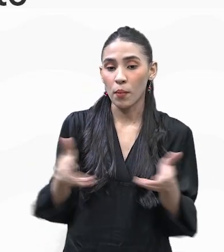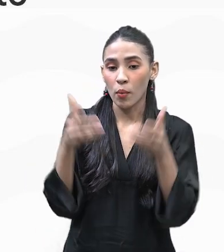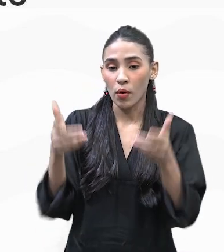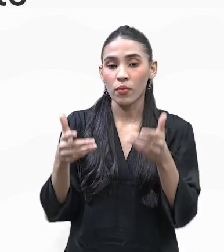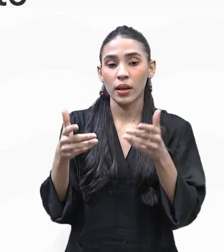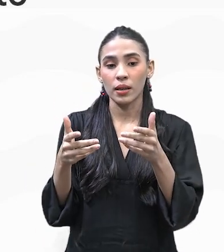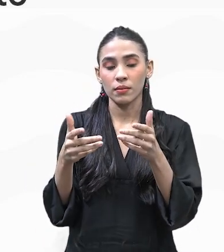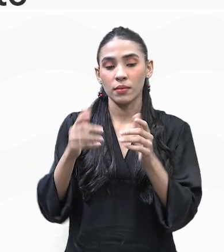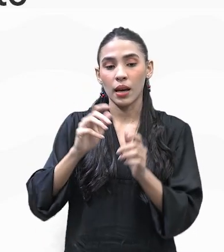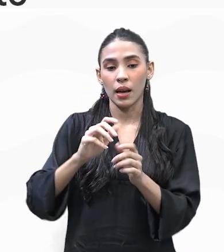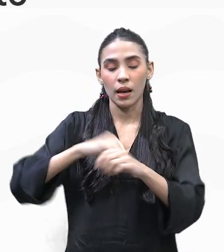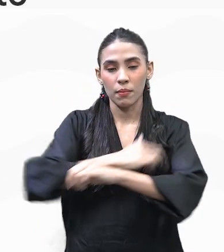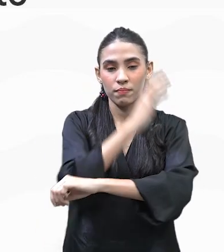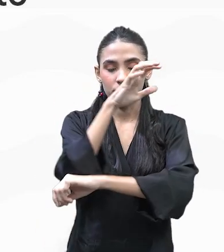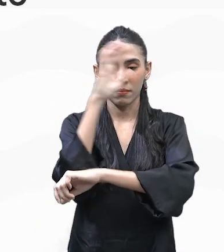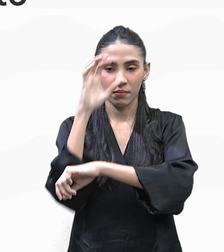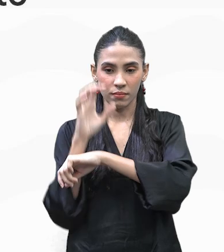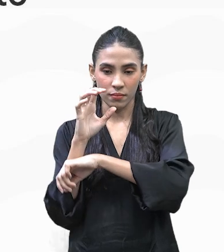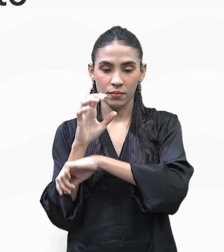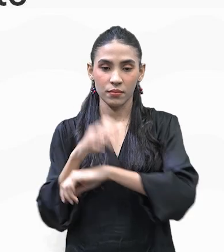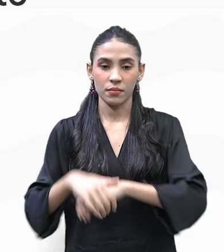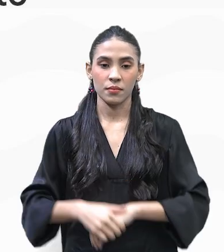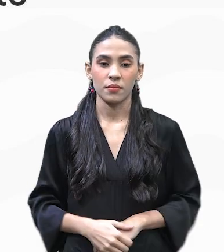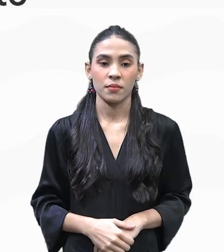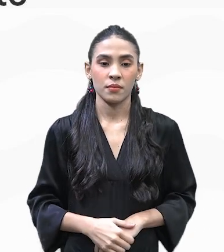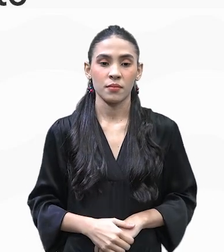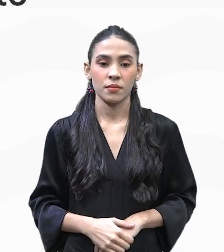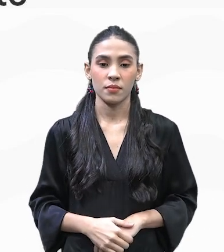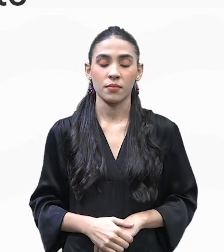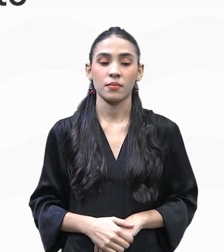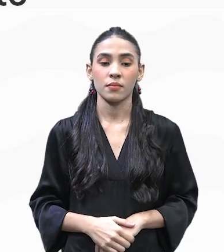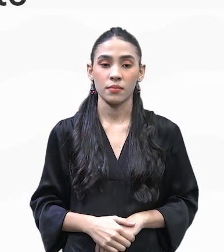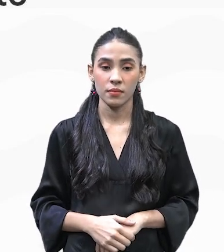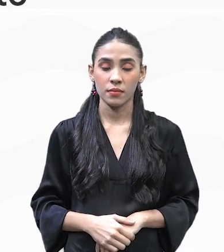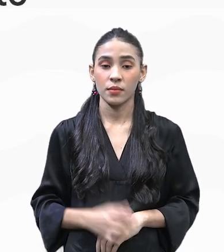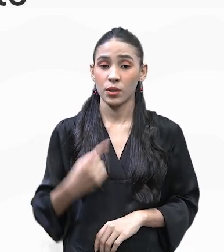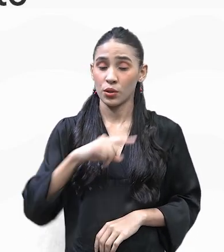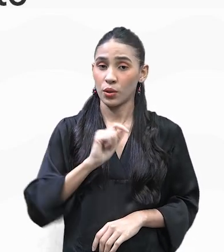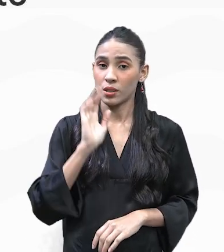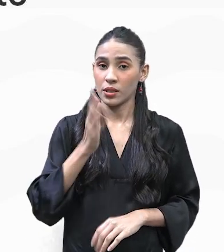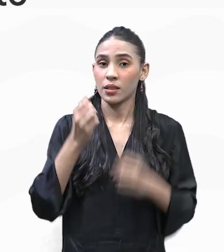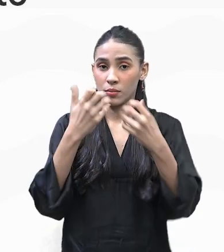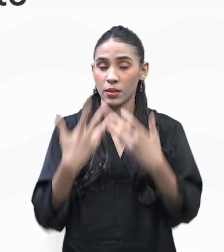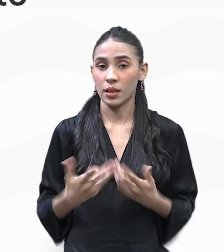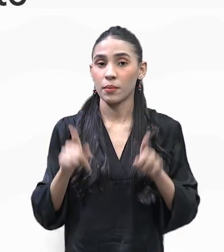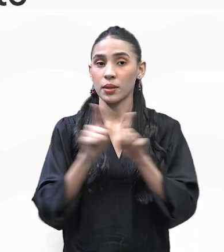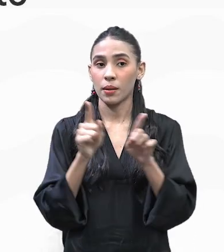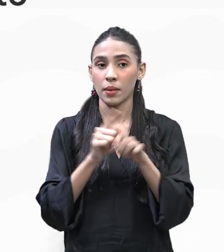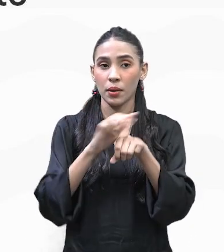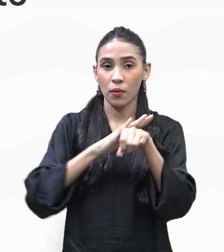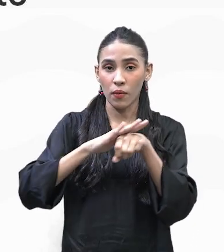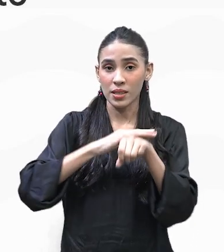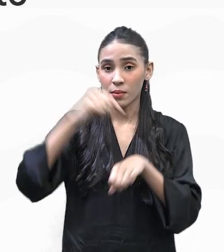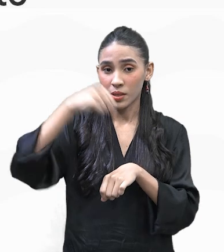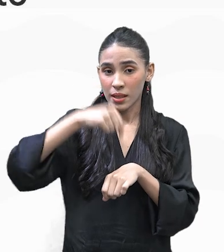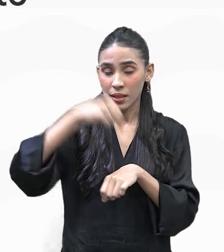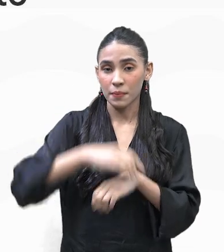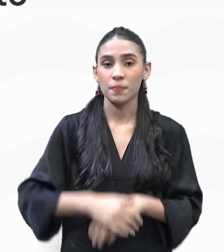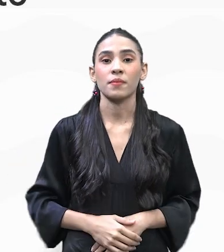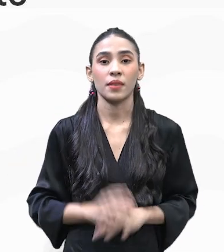promover a regeneração do ecossistema. Algo que nós já falamos e comentamos aqui, não foi